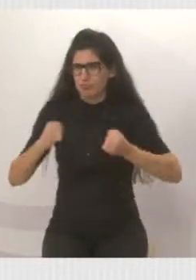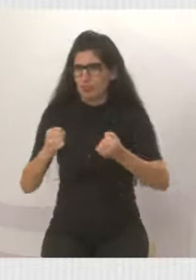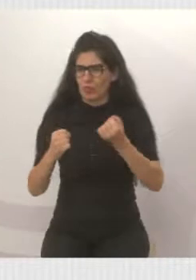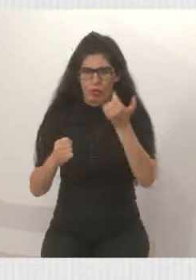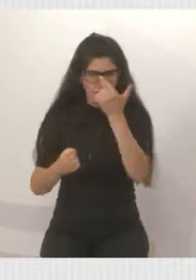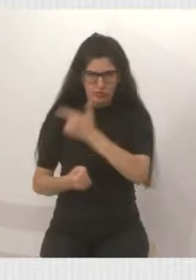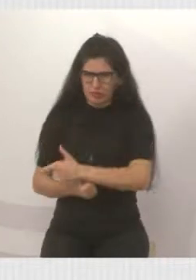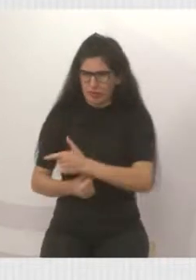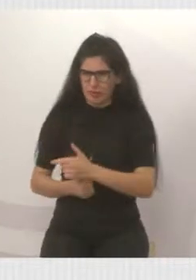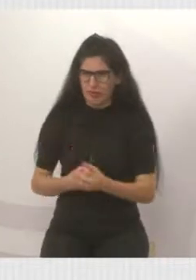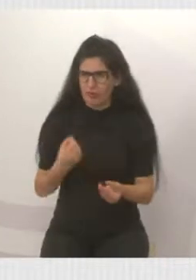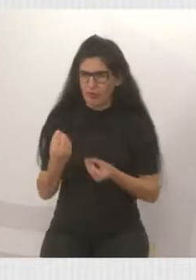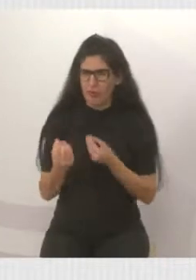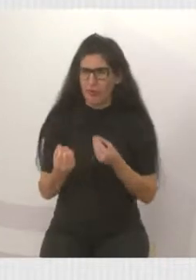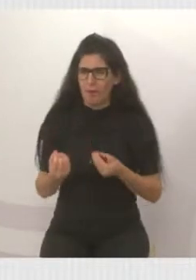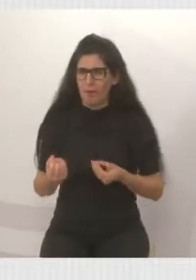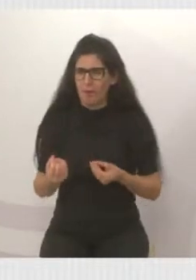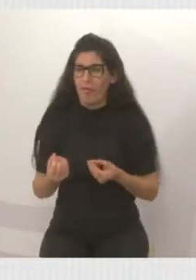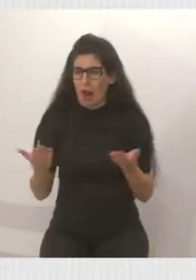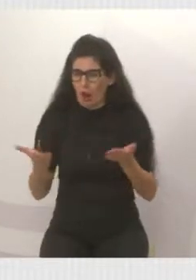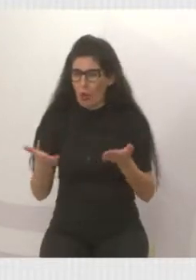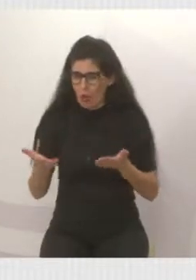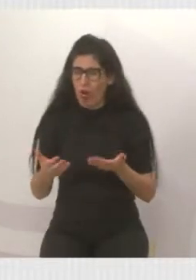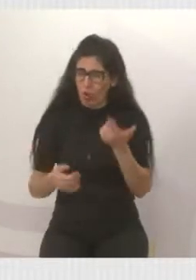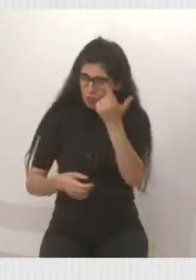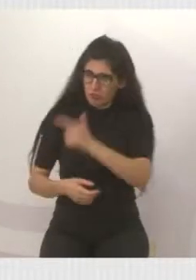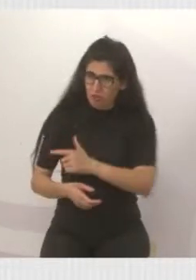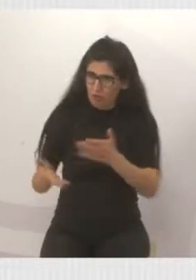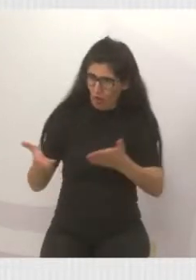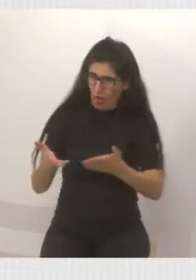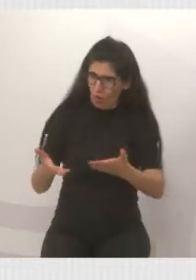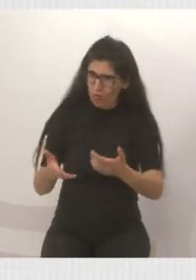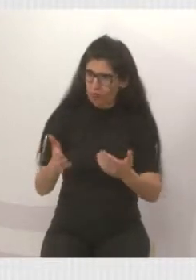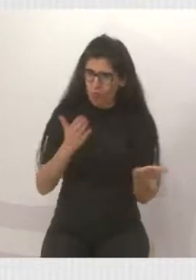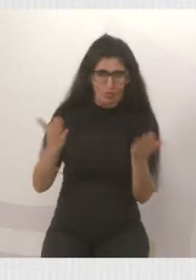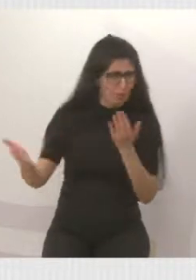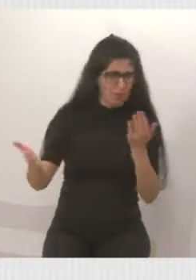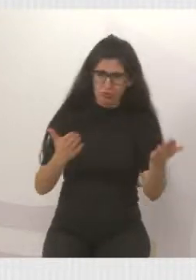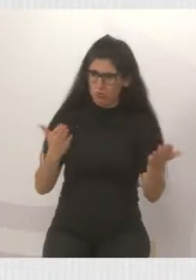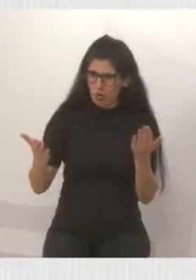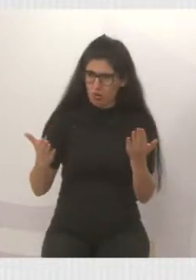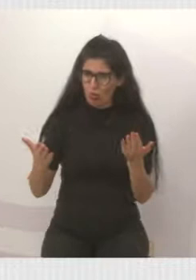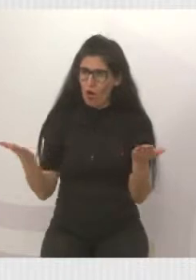manilha, então ficou tranquilo, hoje, para ele sair lá da casa dele.